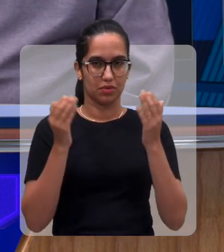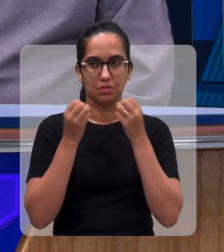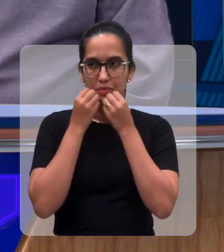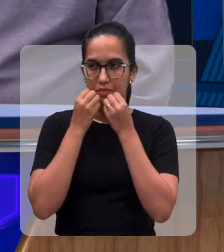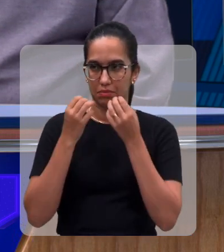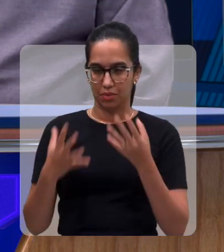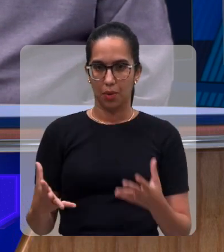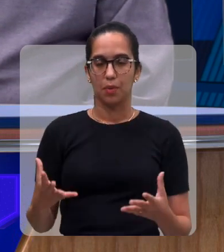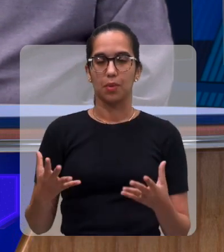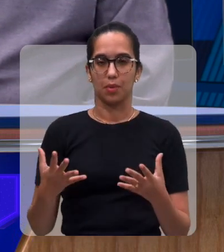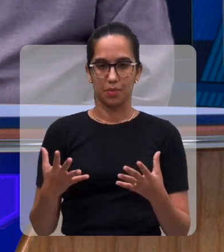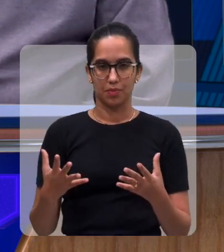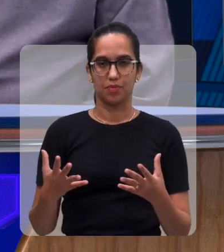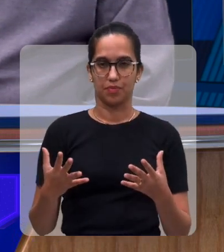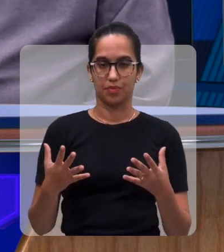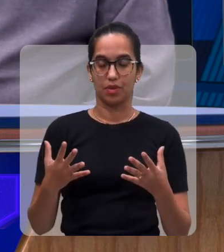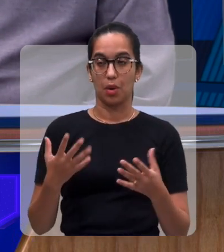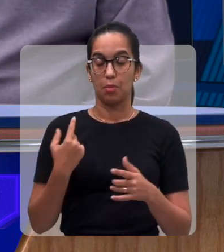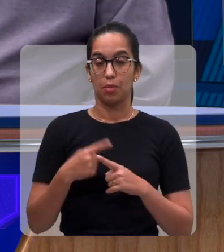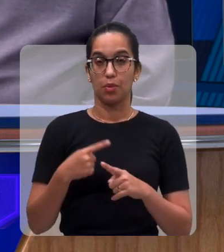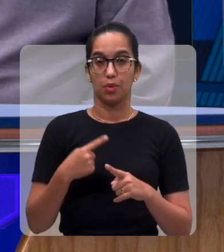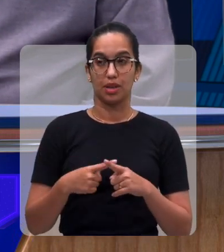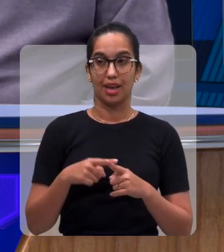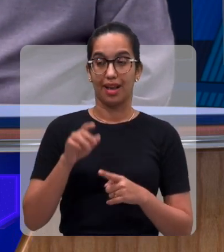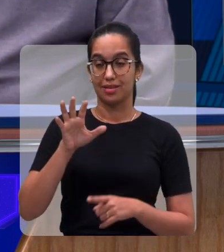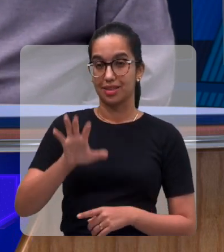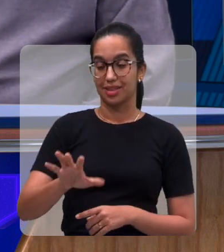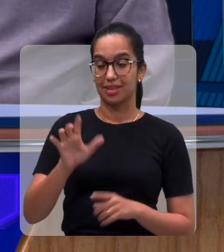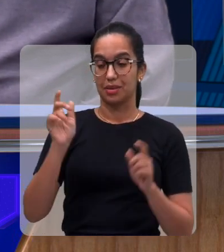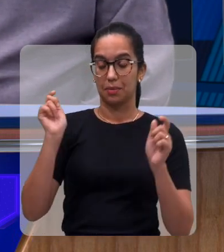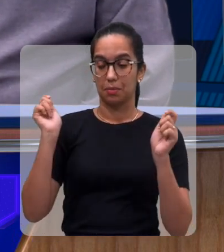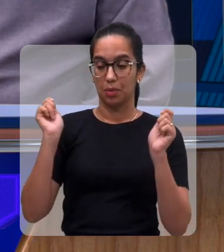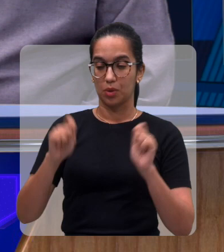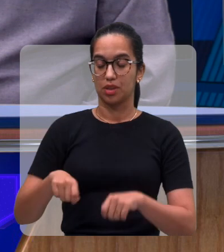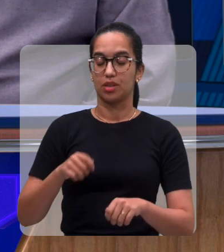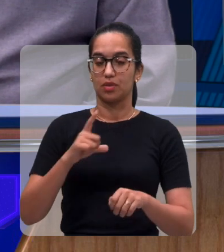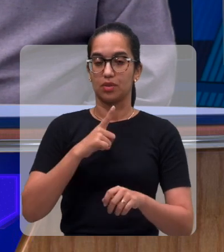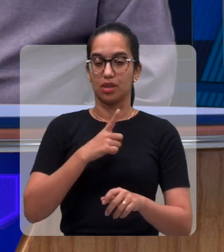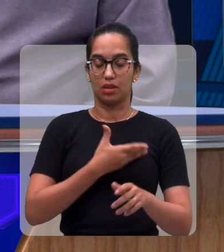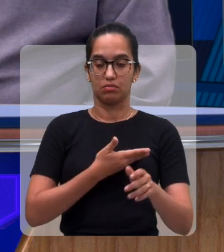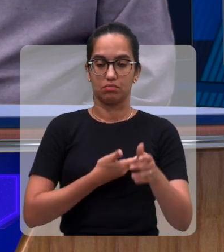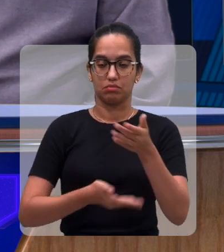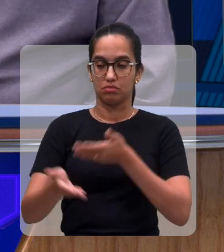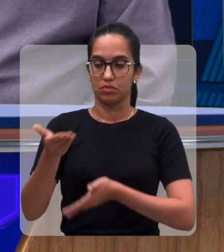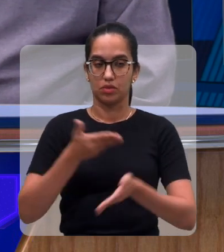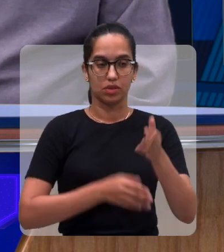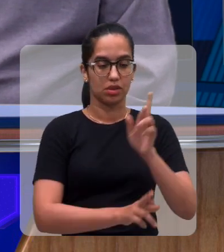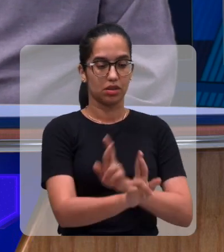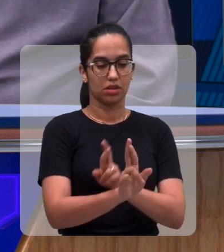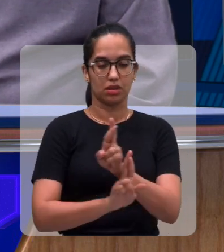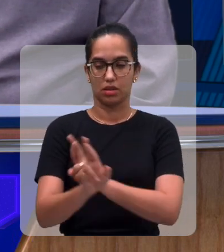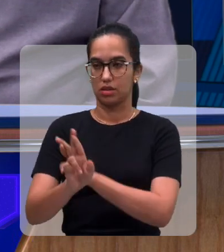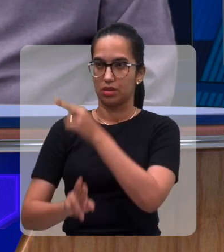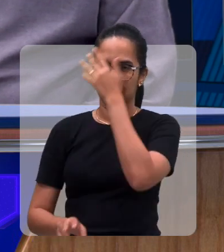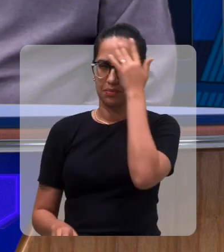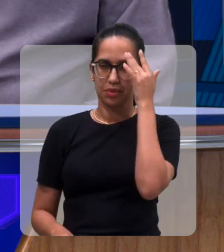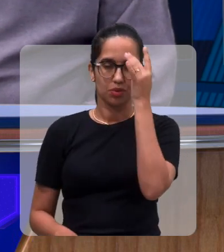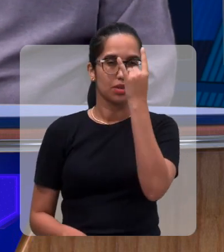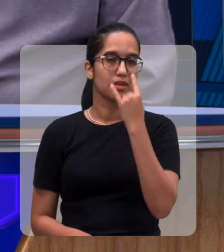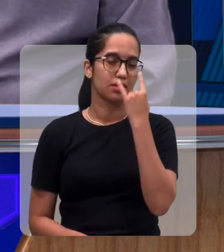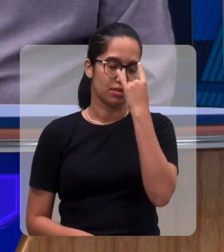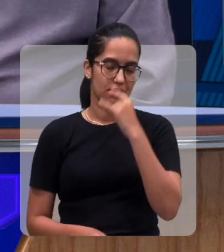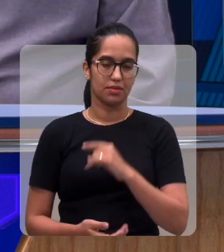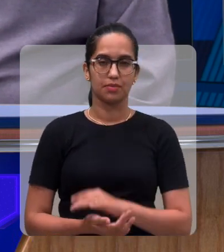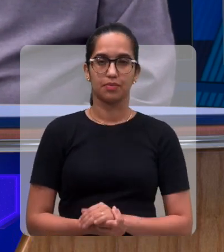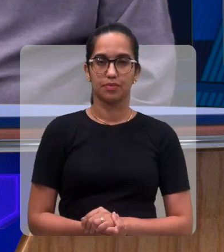bom, não é Luiz? Que é uma maneira também de confraternização entre as pessoas com deficiência visual. É, na